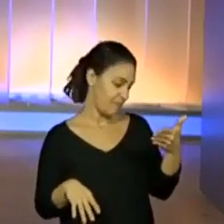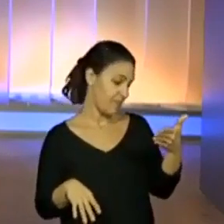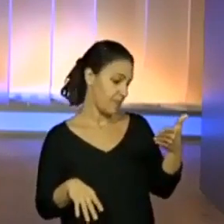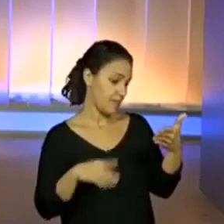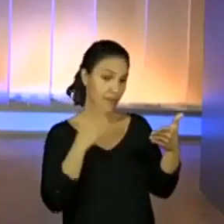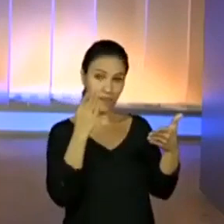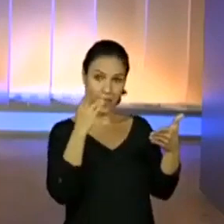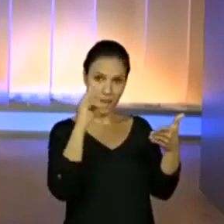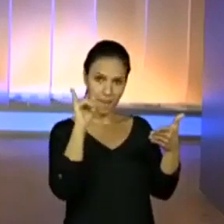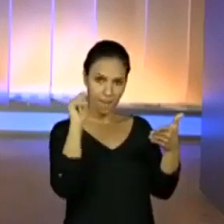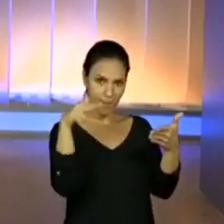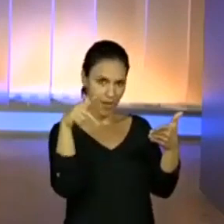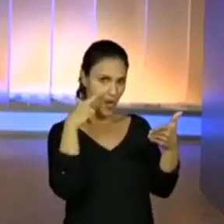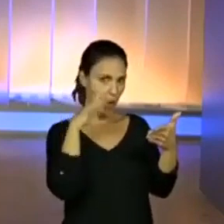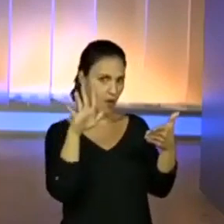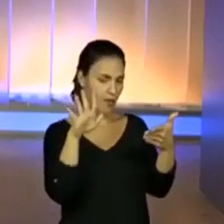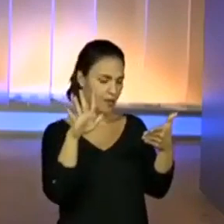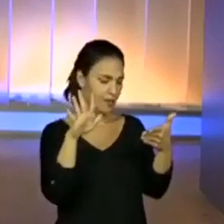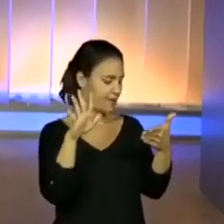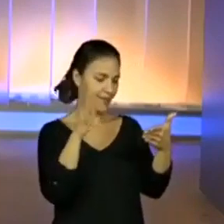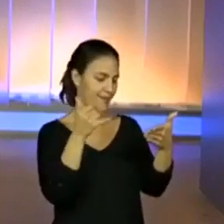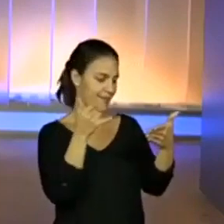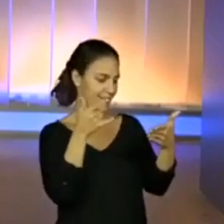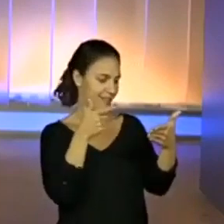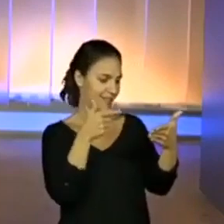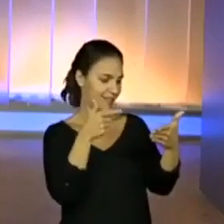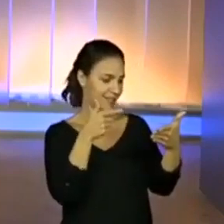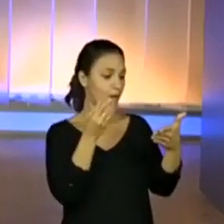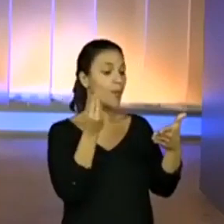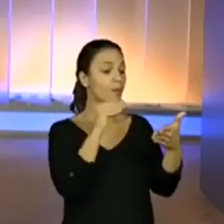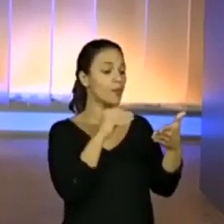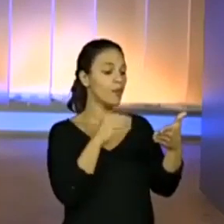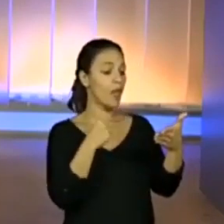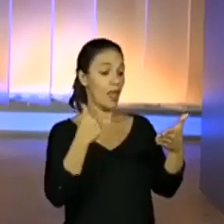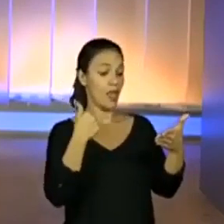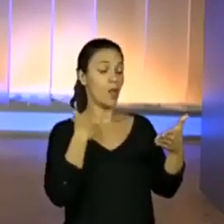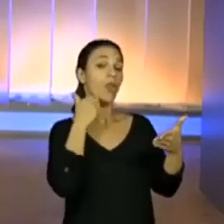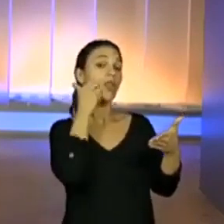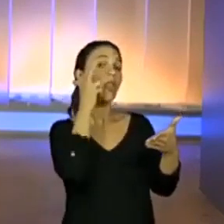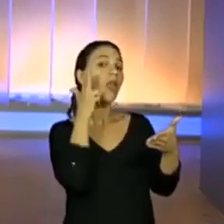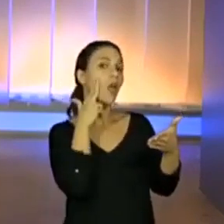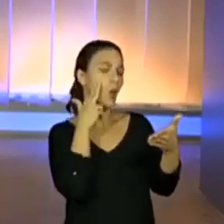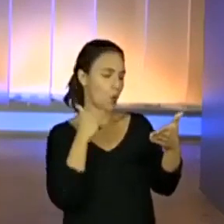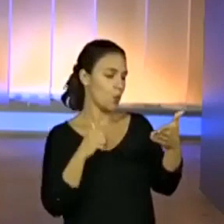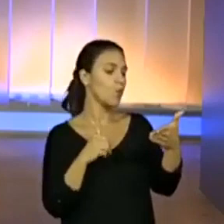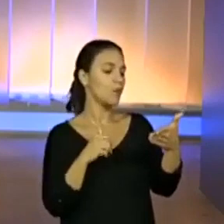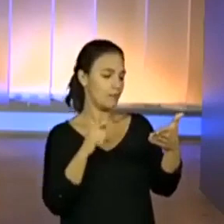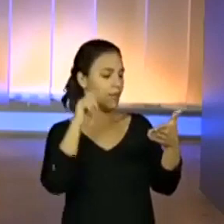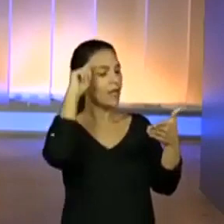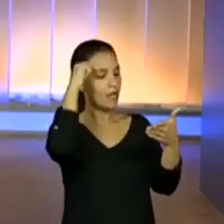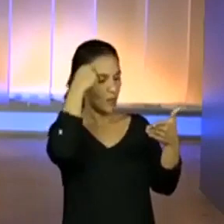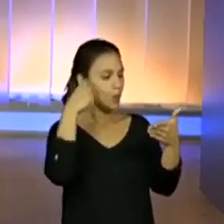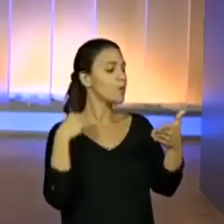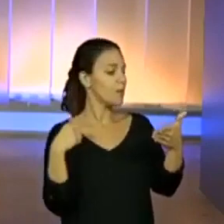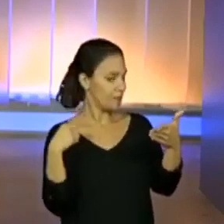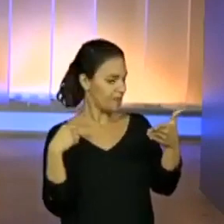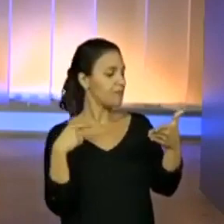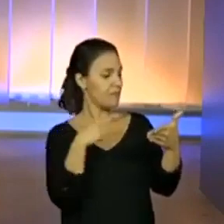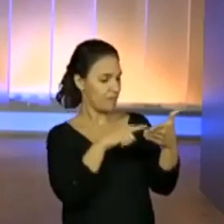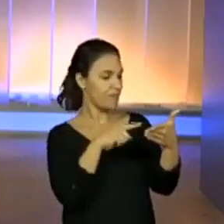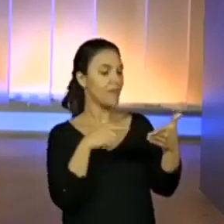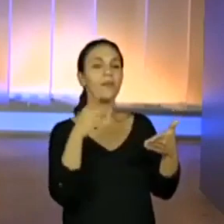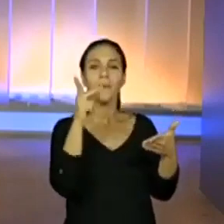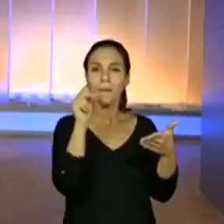O Brian, ó, o Brian. O Brian é o meu... Brian, ele colocou, sou negro, professor. Miguel e Alice são pardos.